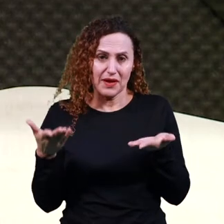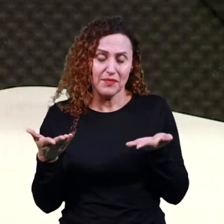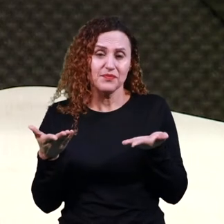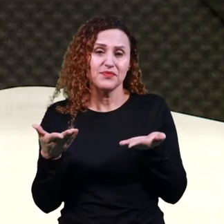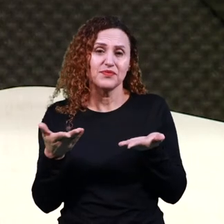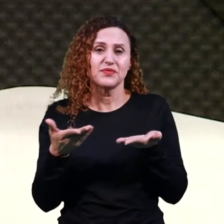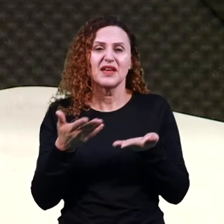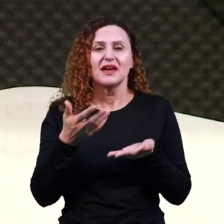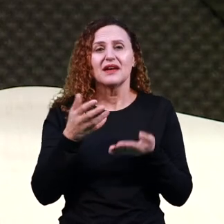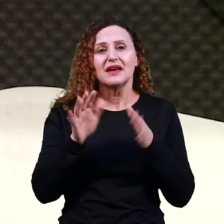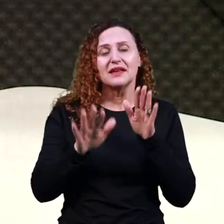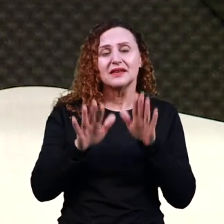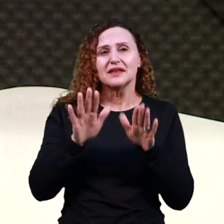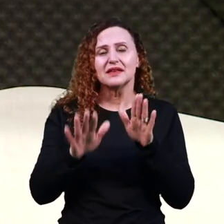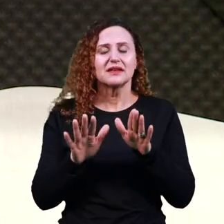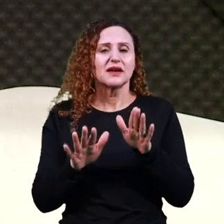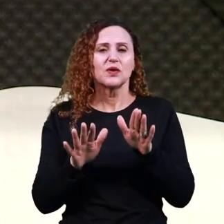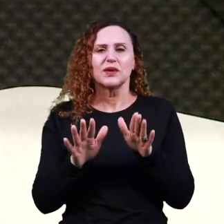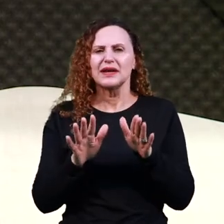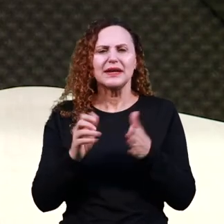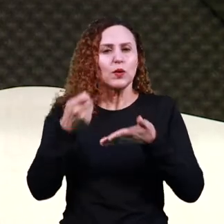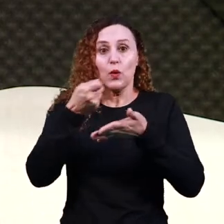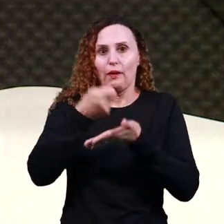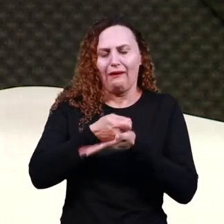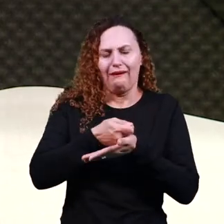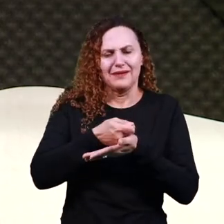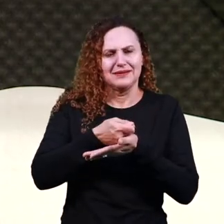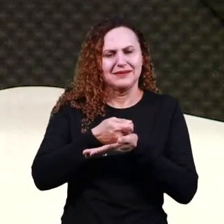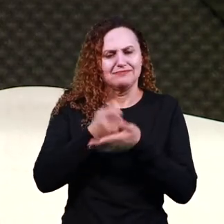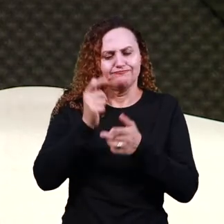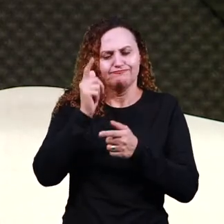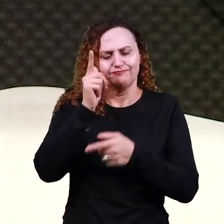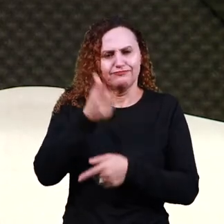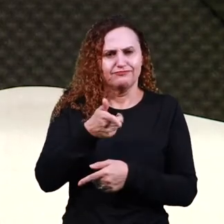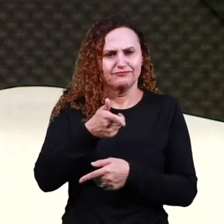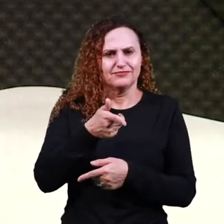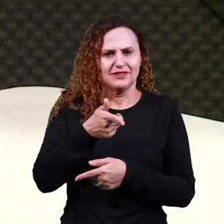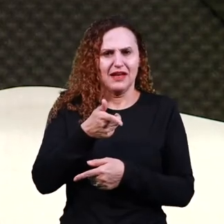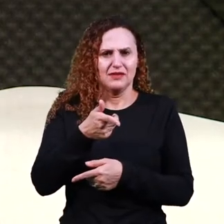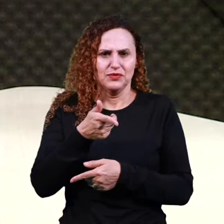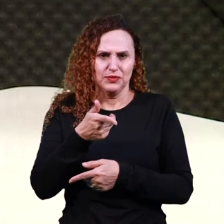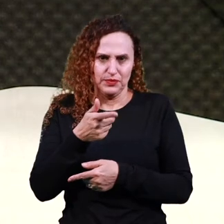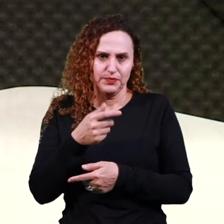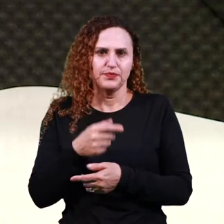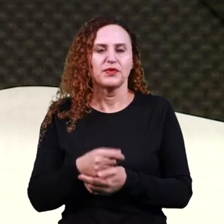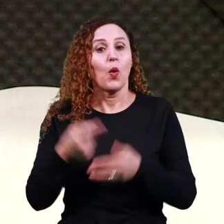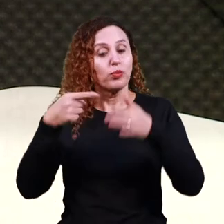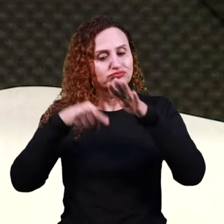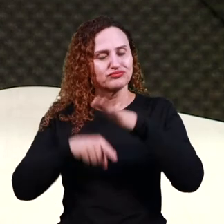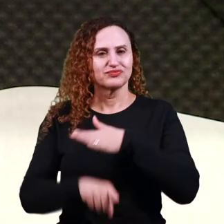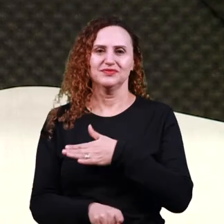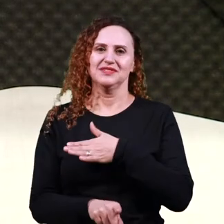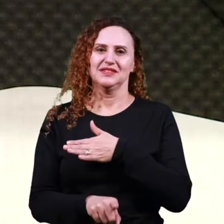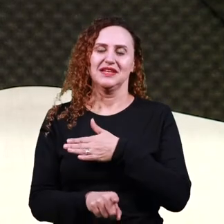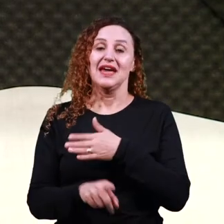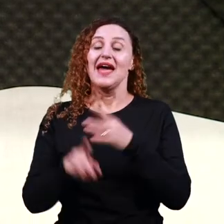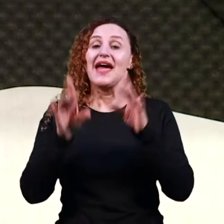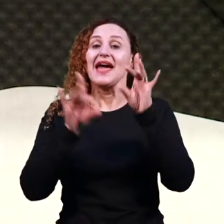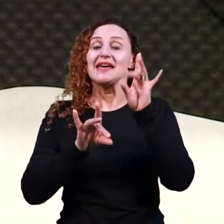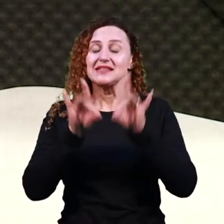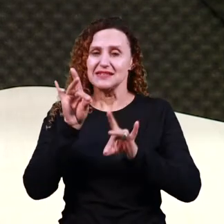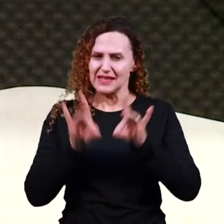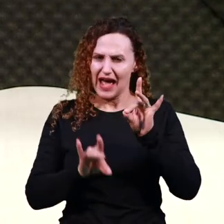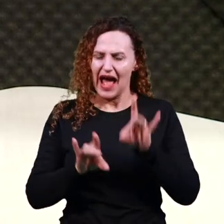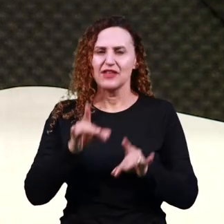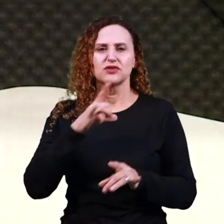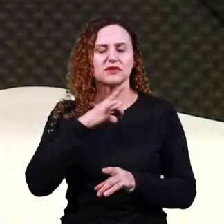sendo isento desta condenação eterna. Essa peça, vocês podem encontrar no site do Domínio